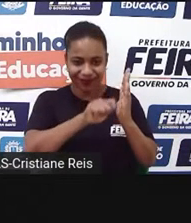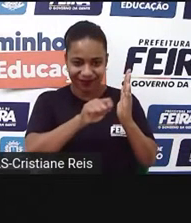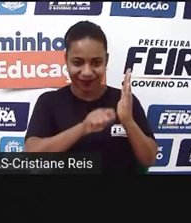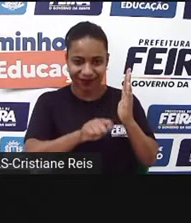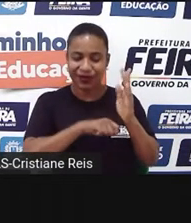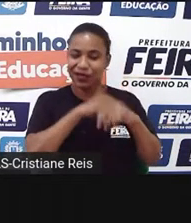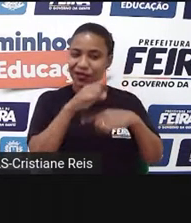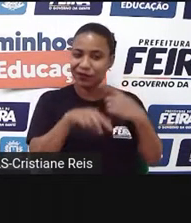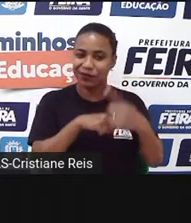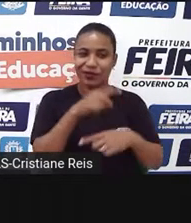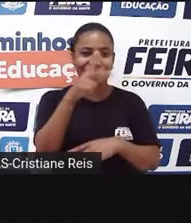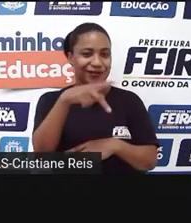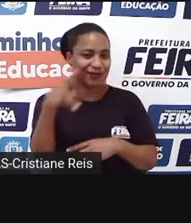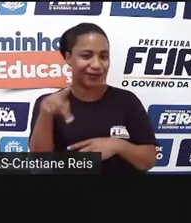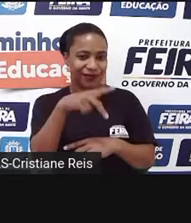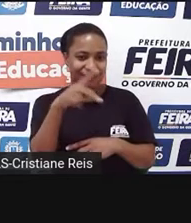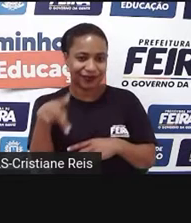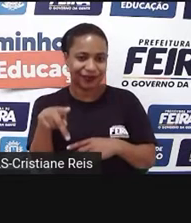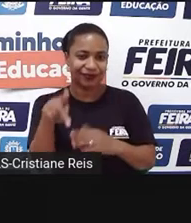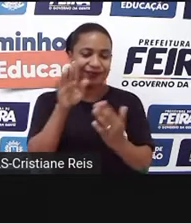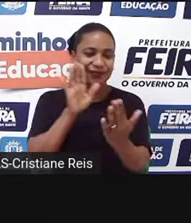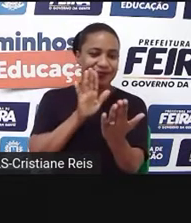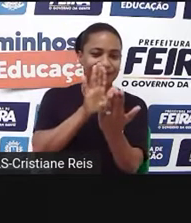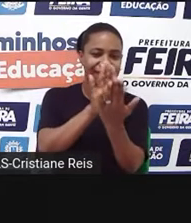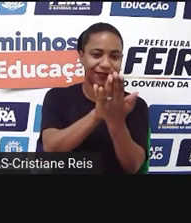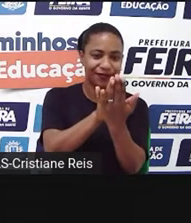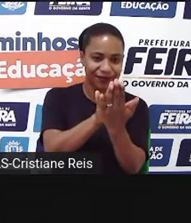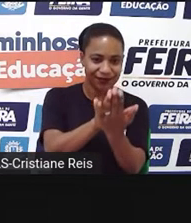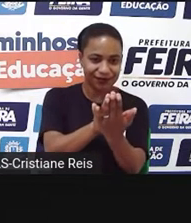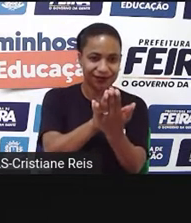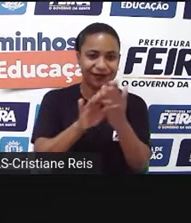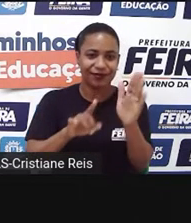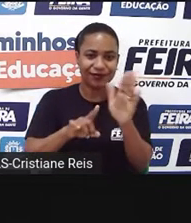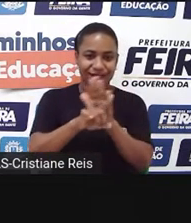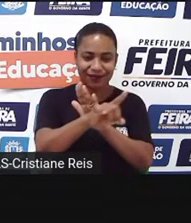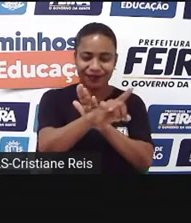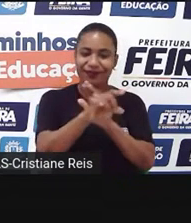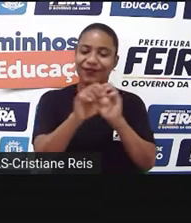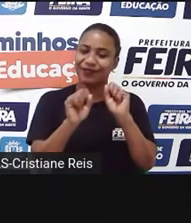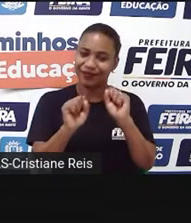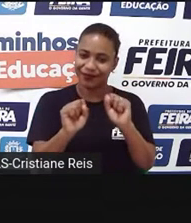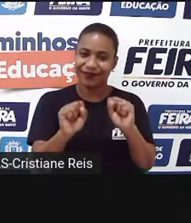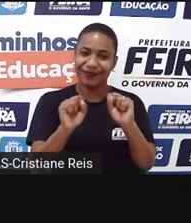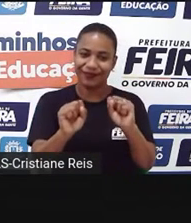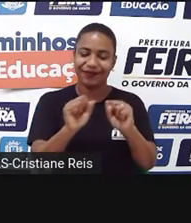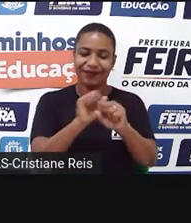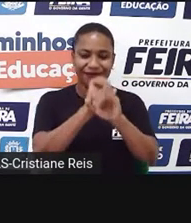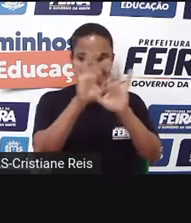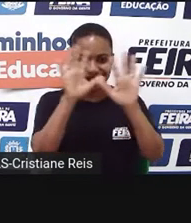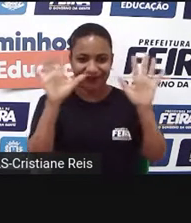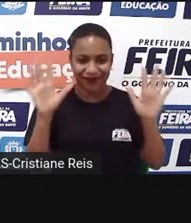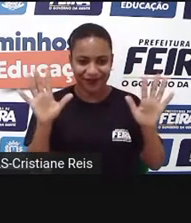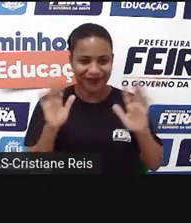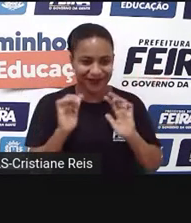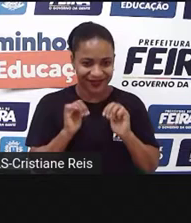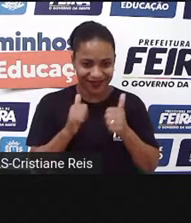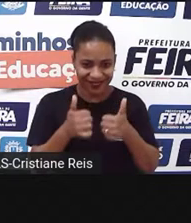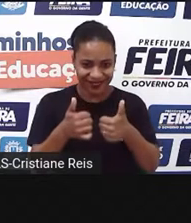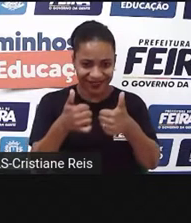E na primeira oportunidade, esclarece-as com os seus professores da escola de inglês. Ok?